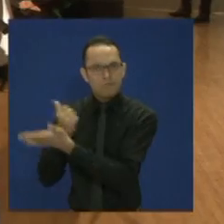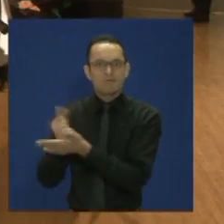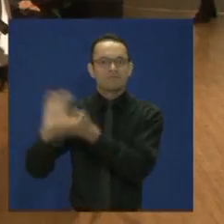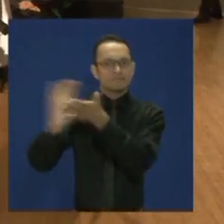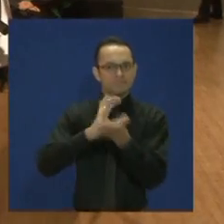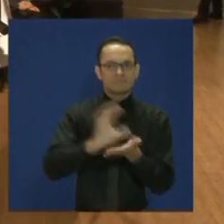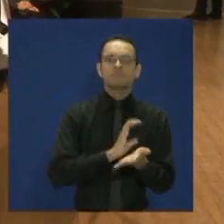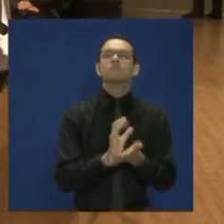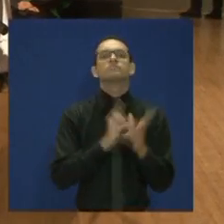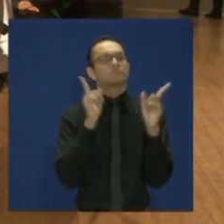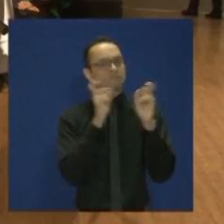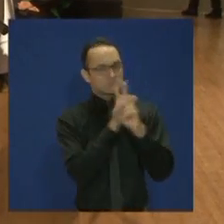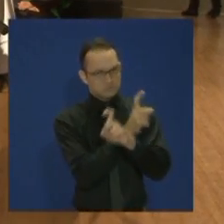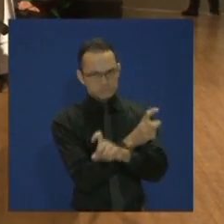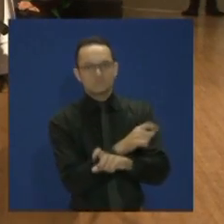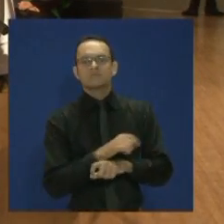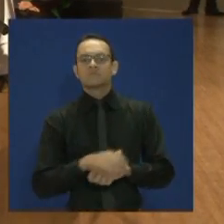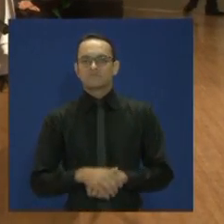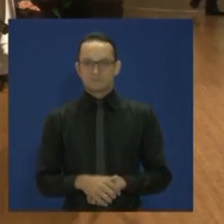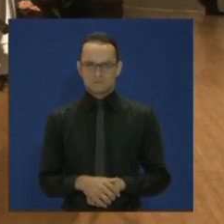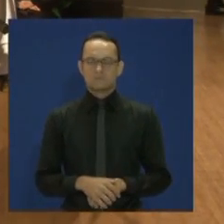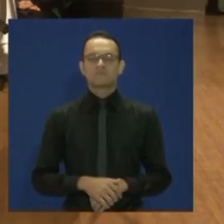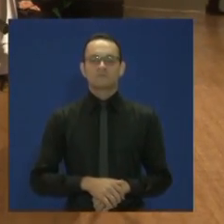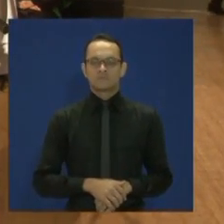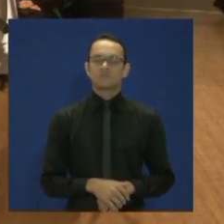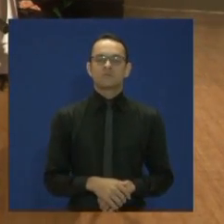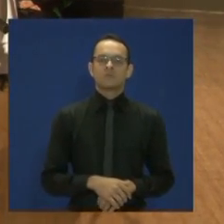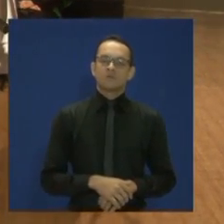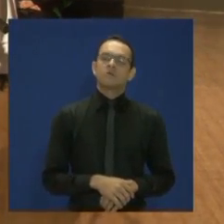deixar nenhum esqueleto em construção.